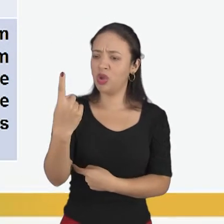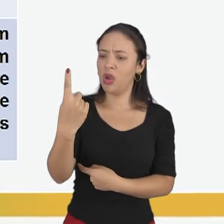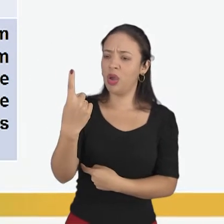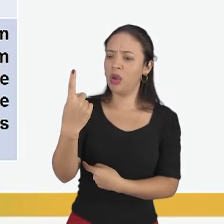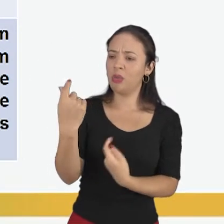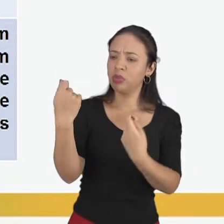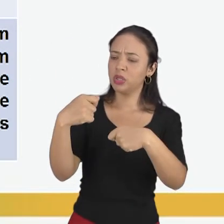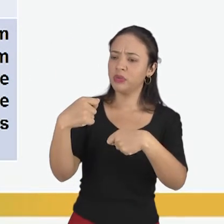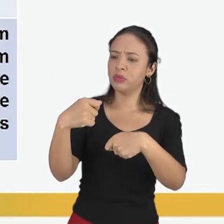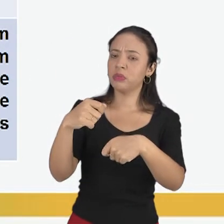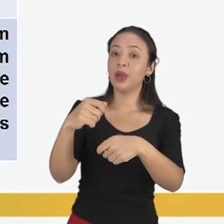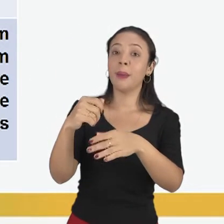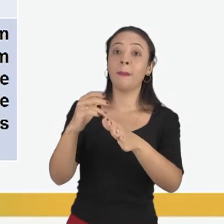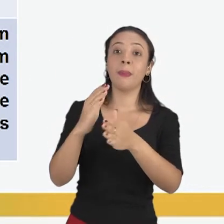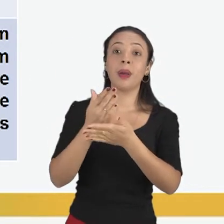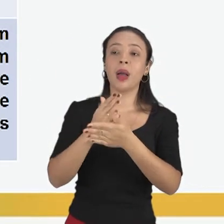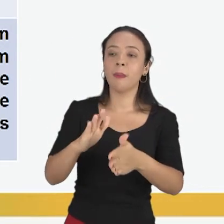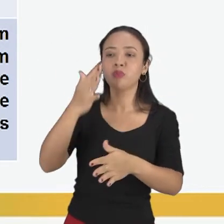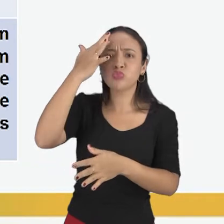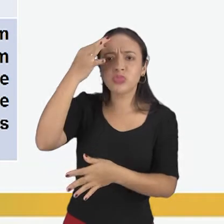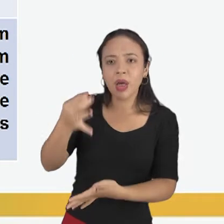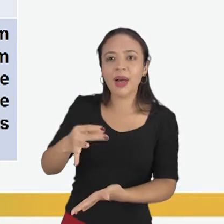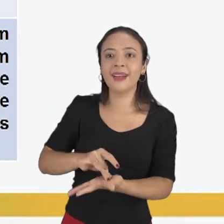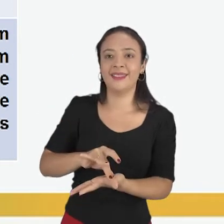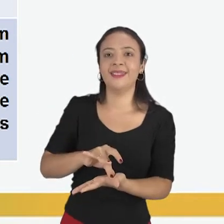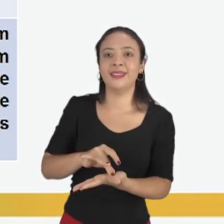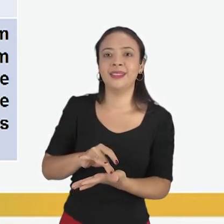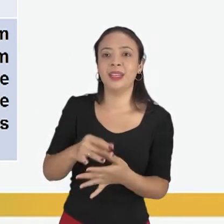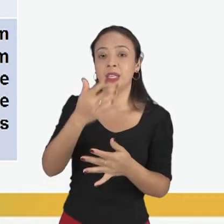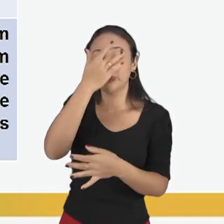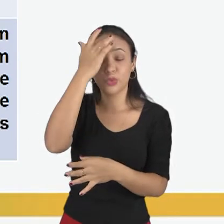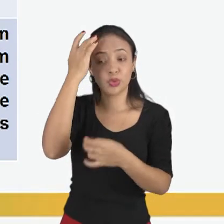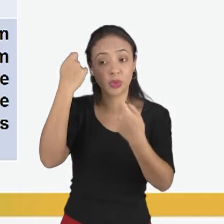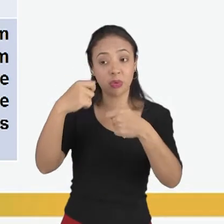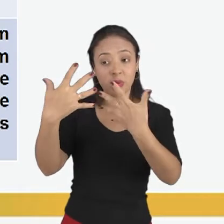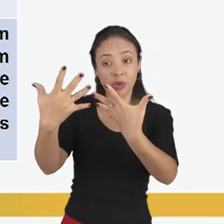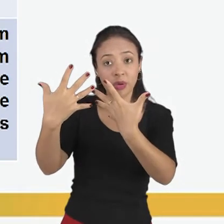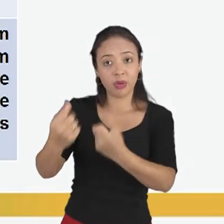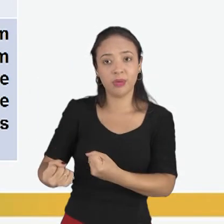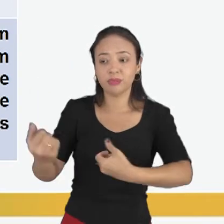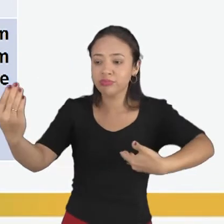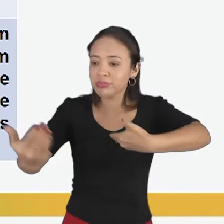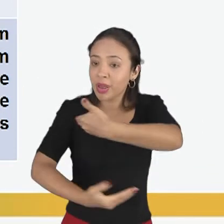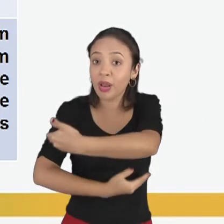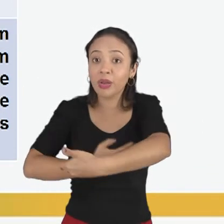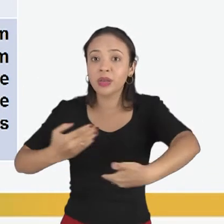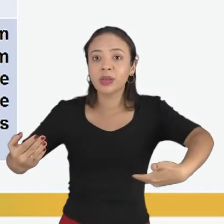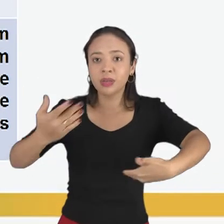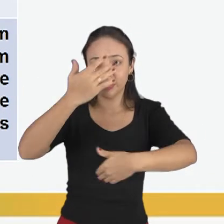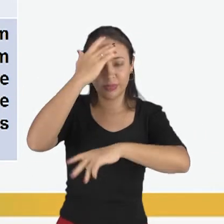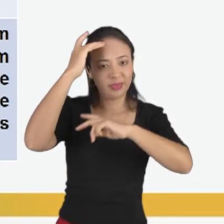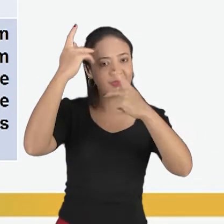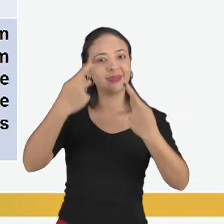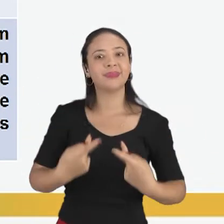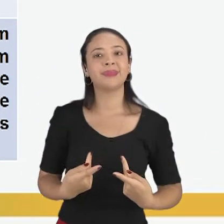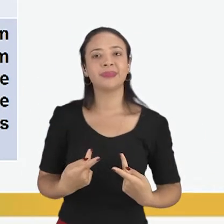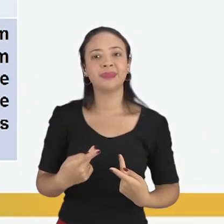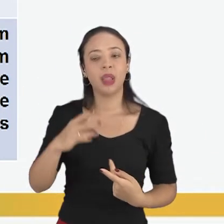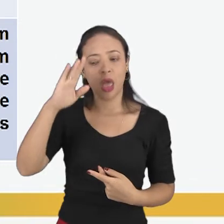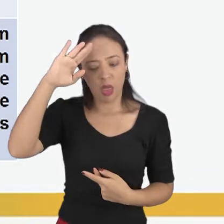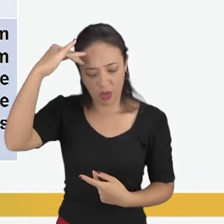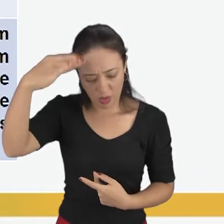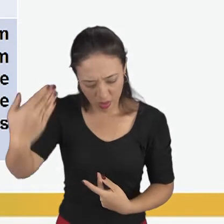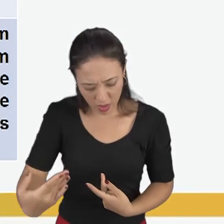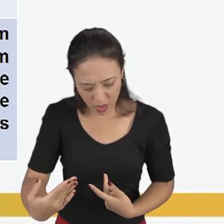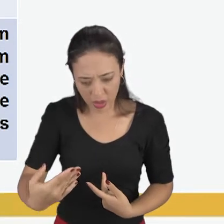sejam anuladas. As pessoas precisam ser acolhidas. Nós estamos falando sobre relacionamento humano. Eles veneram divindades da